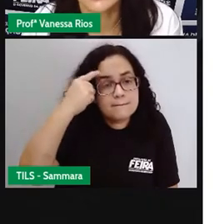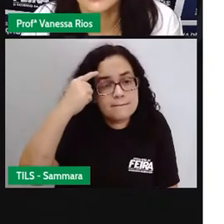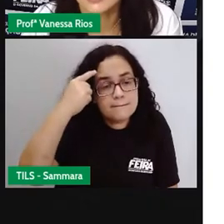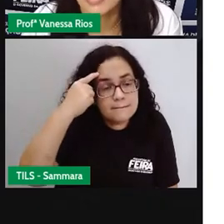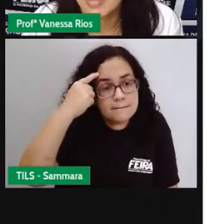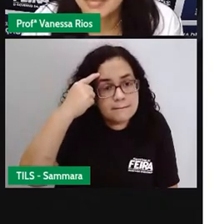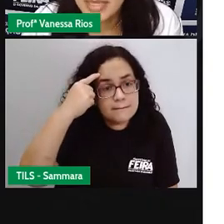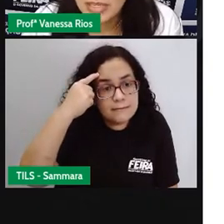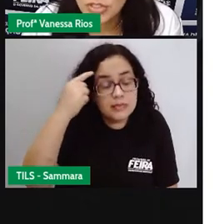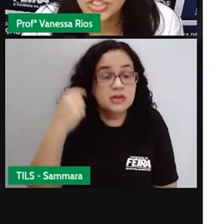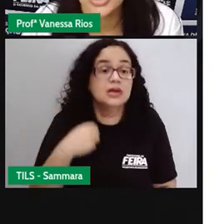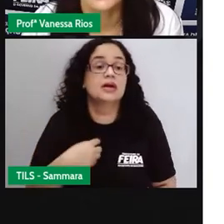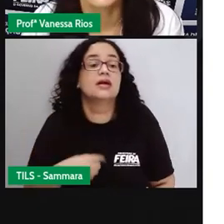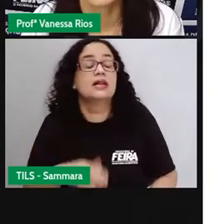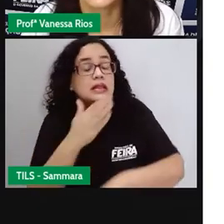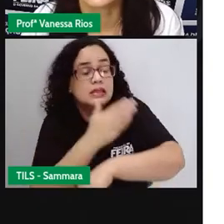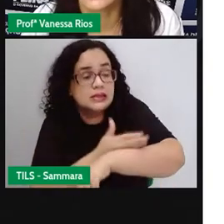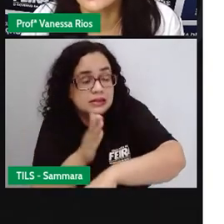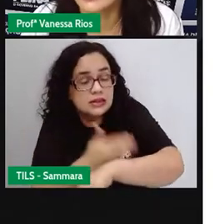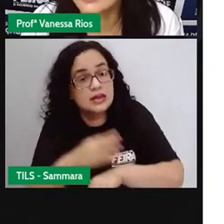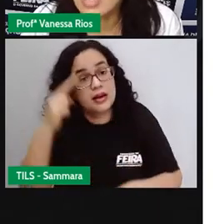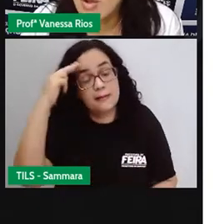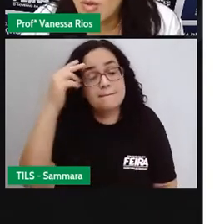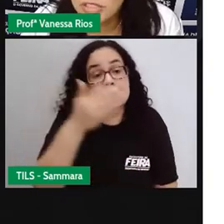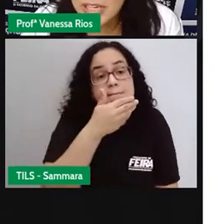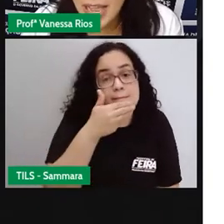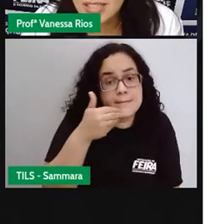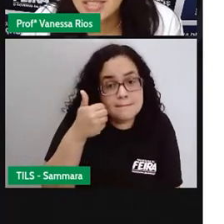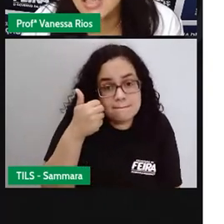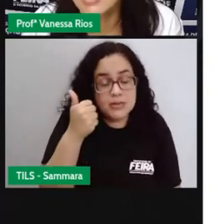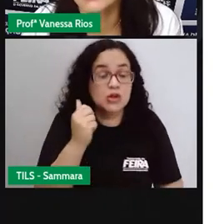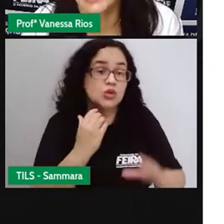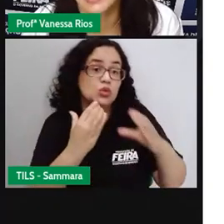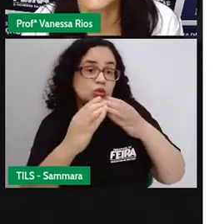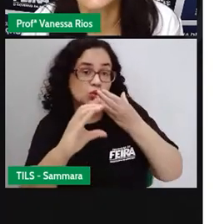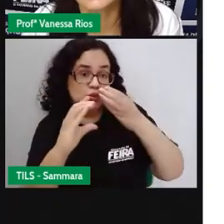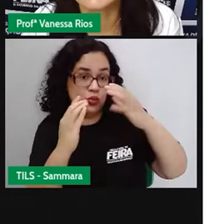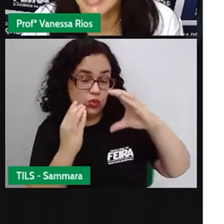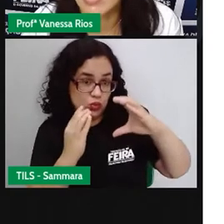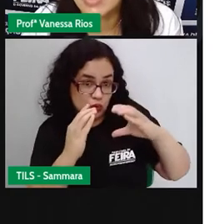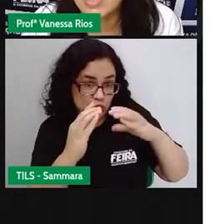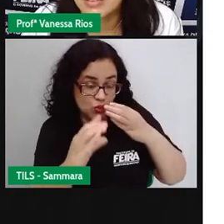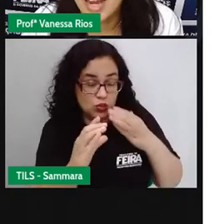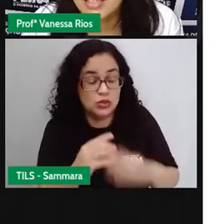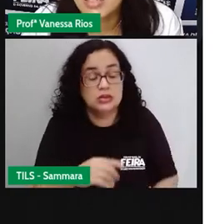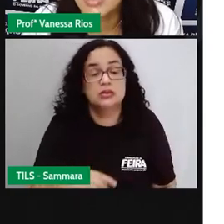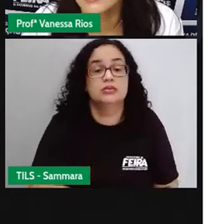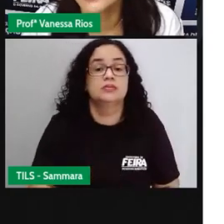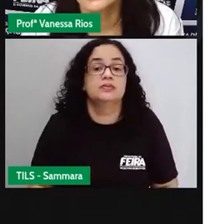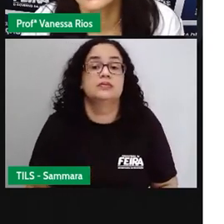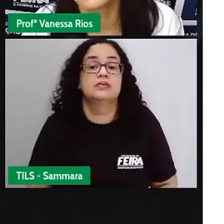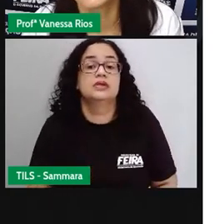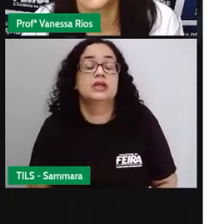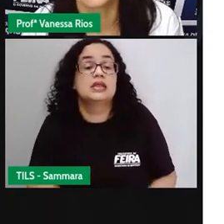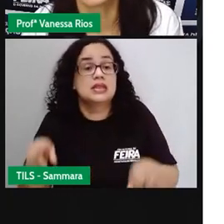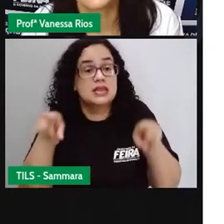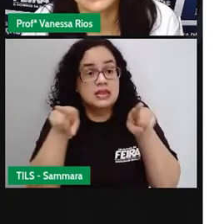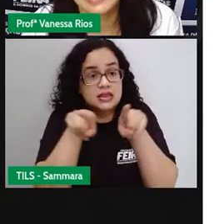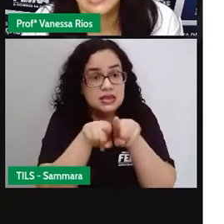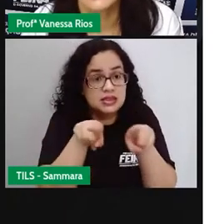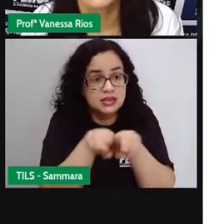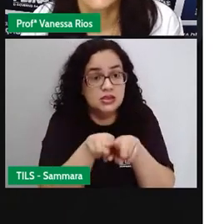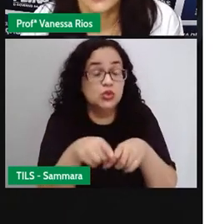ela exercita a mente, melhora a nossa comunicação, aumenta a concentração e também